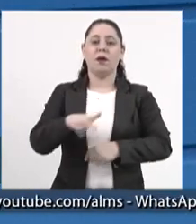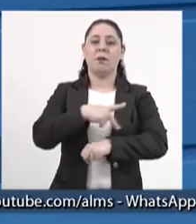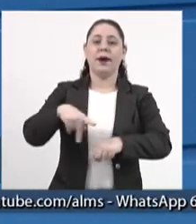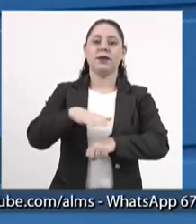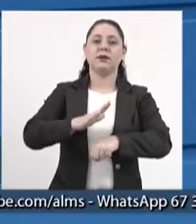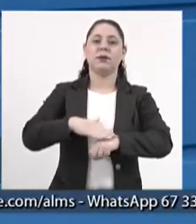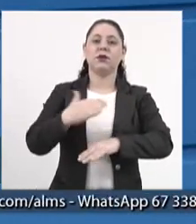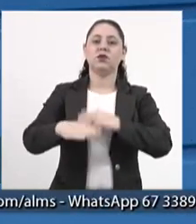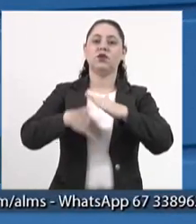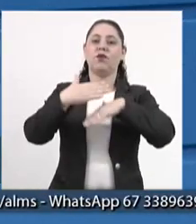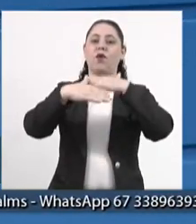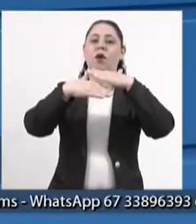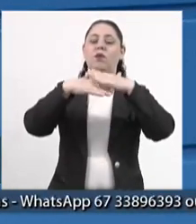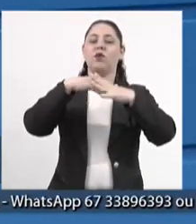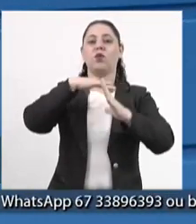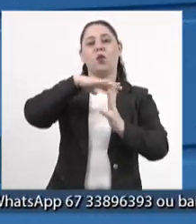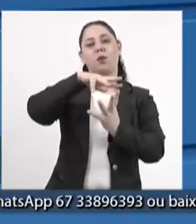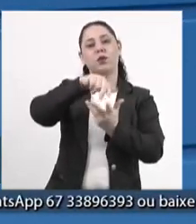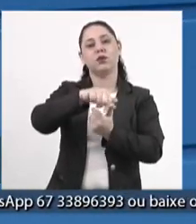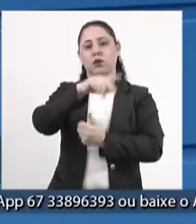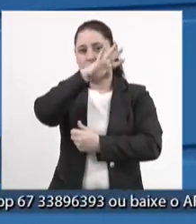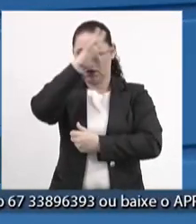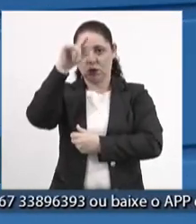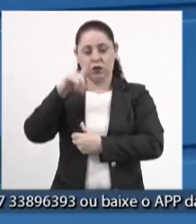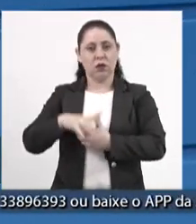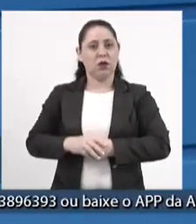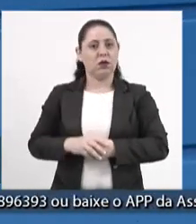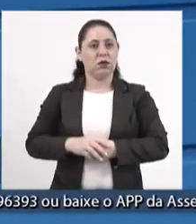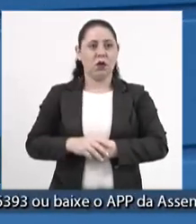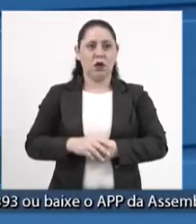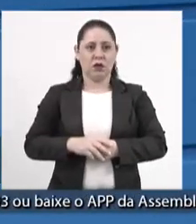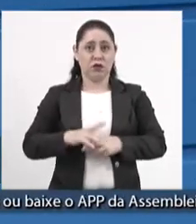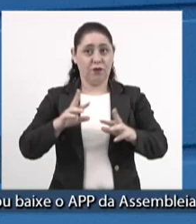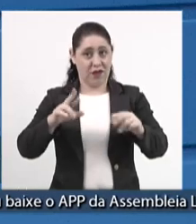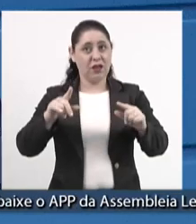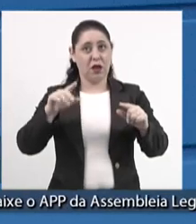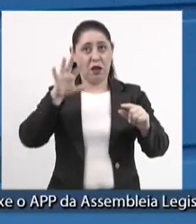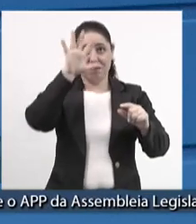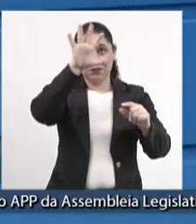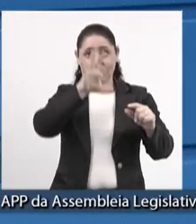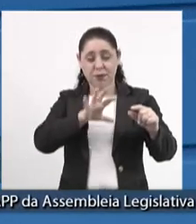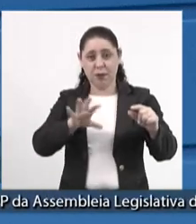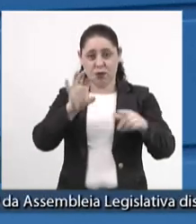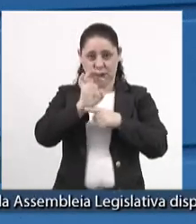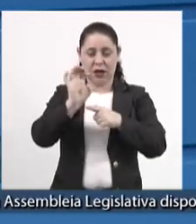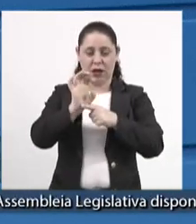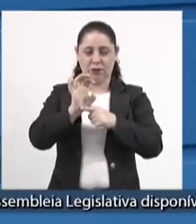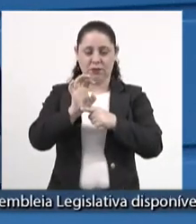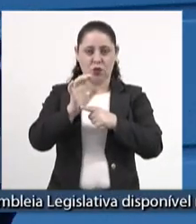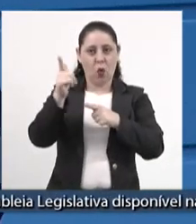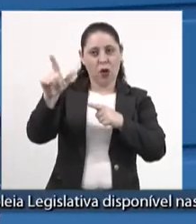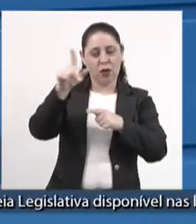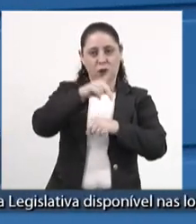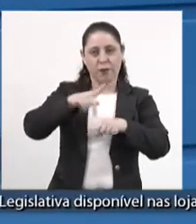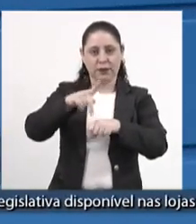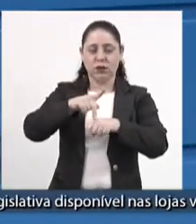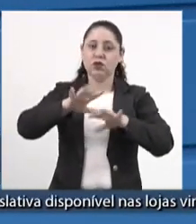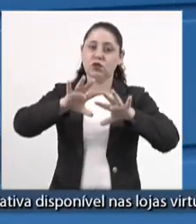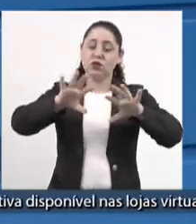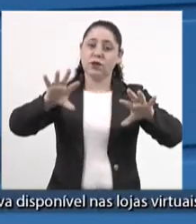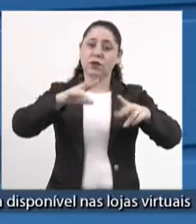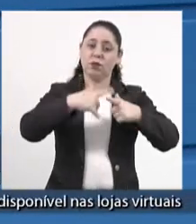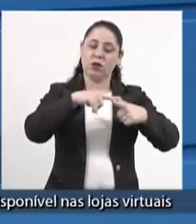se desenvolvem no mundo, o Mato Grosso do Sul, não é a realidade do Brasil, nós estamos fora dessa realidade, porque o Estado